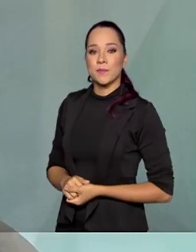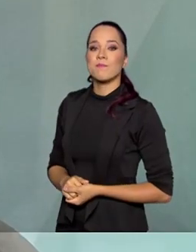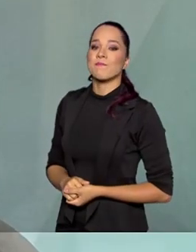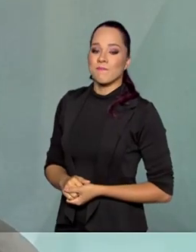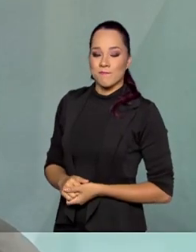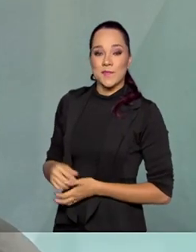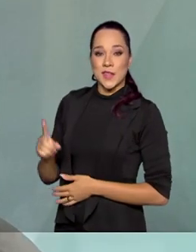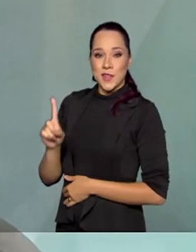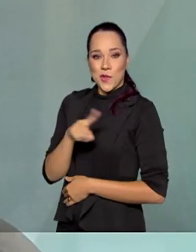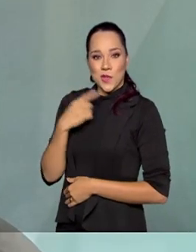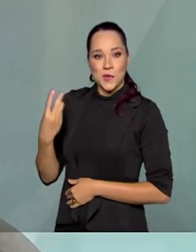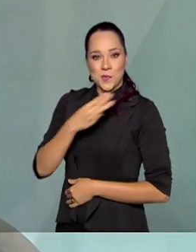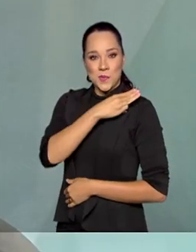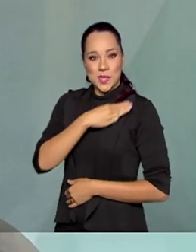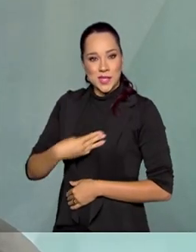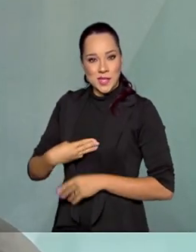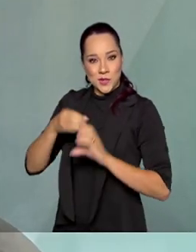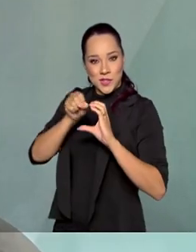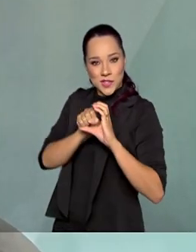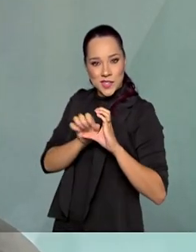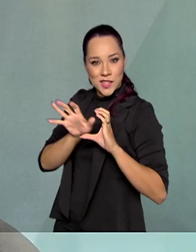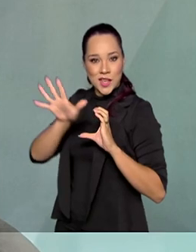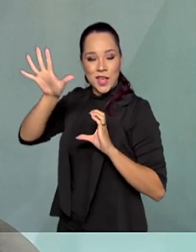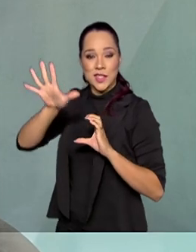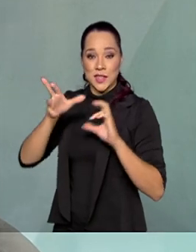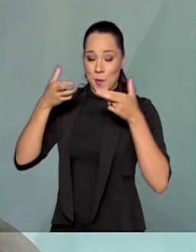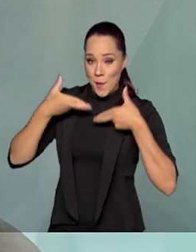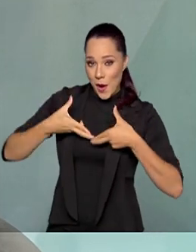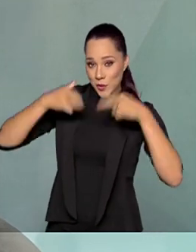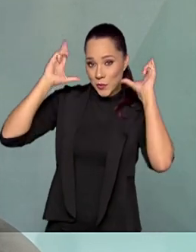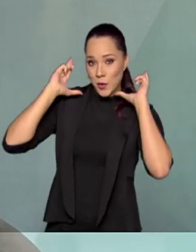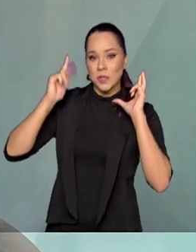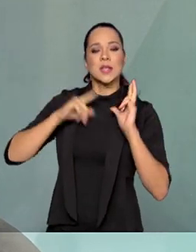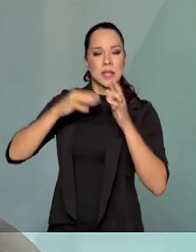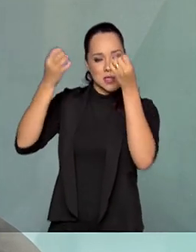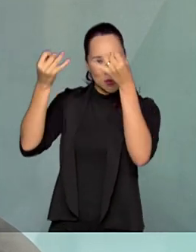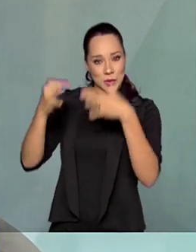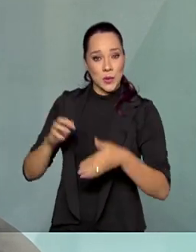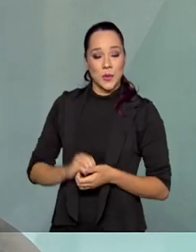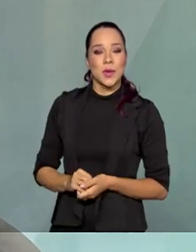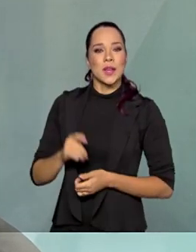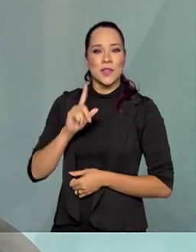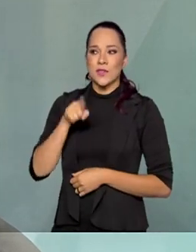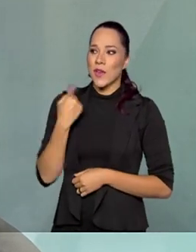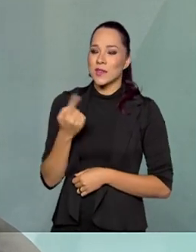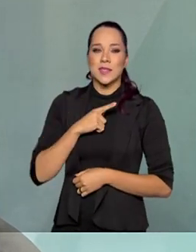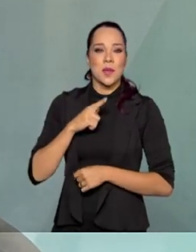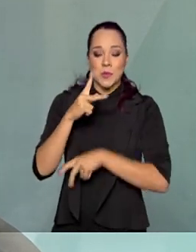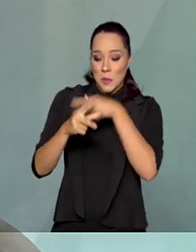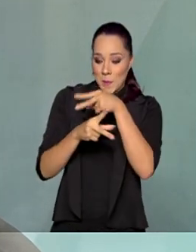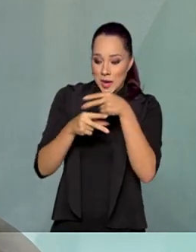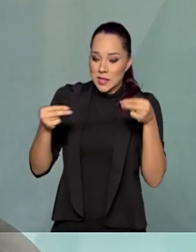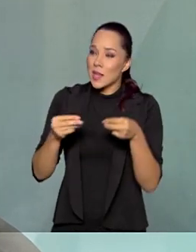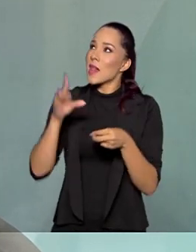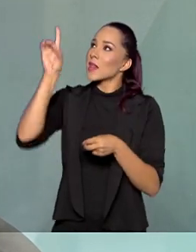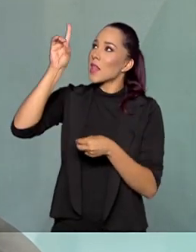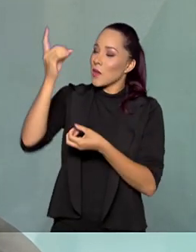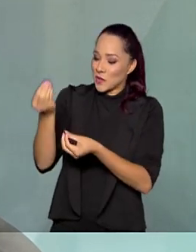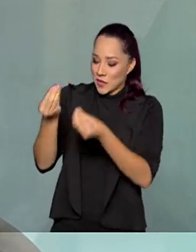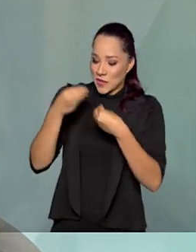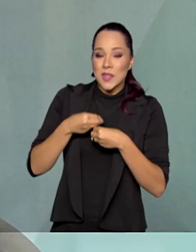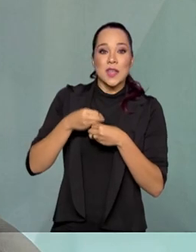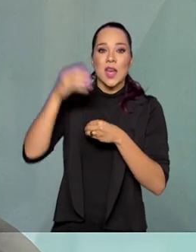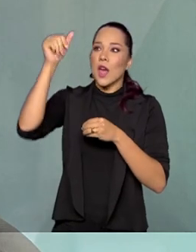nosso ministro de Ciência, Tecnologia e Inovações, o Marcos Pontes, tem dito que nós temos um presente de Deus, que é a nossa costa